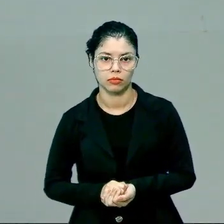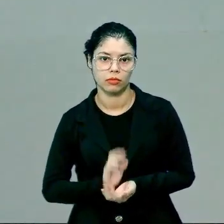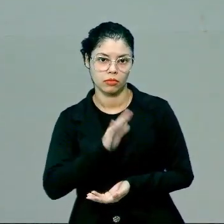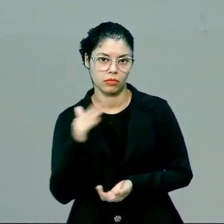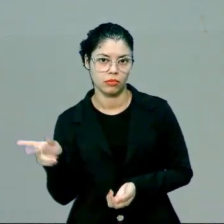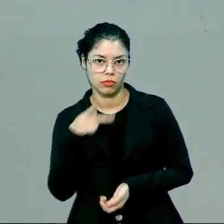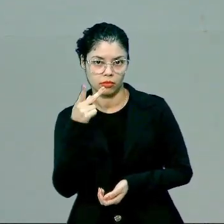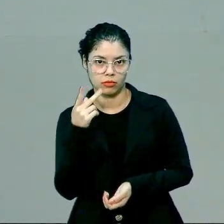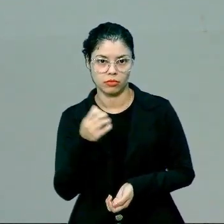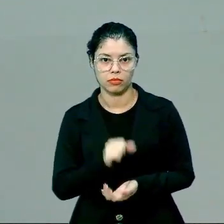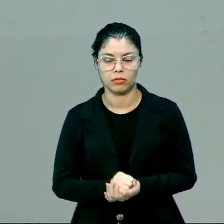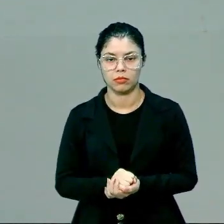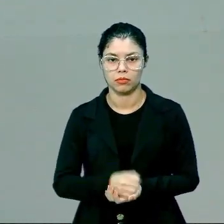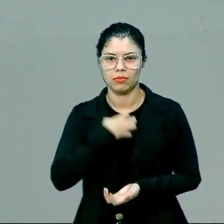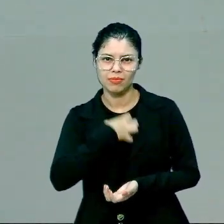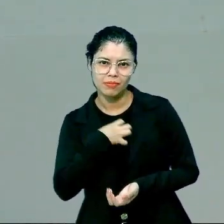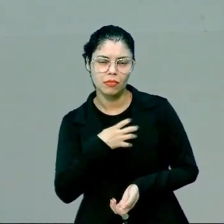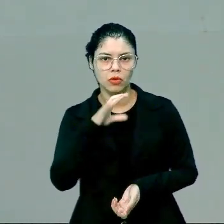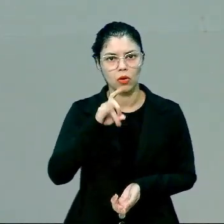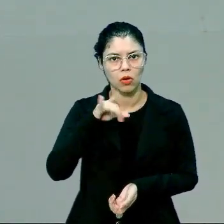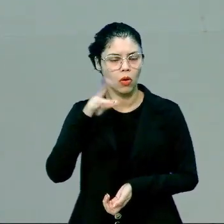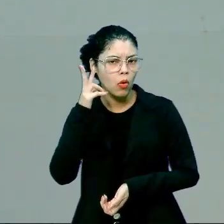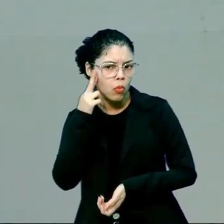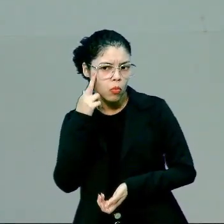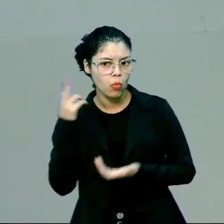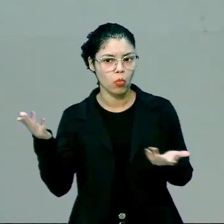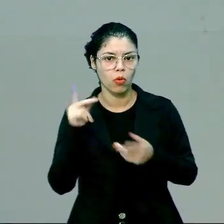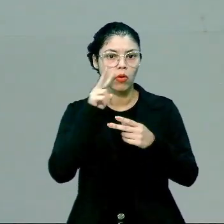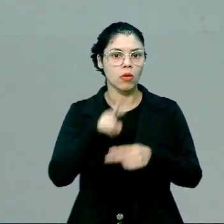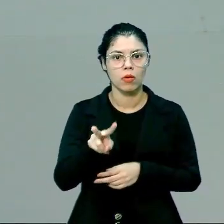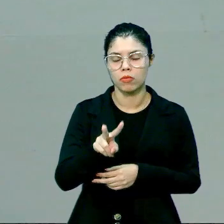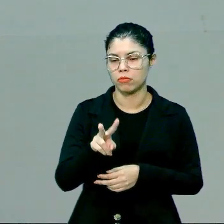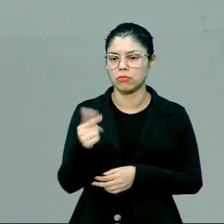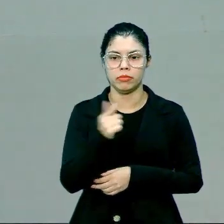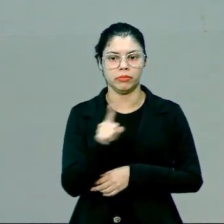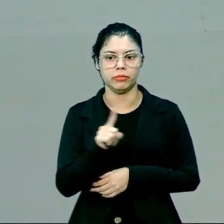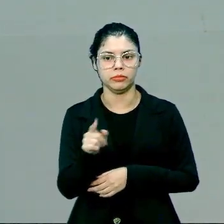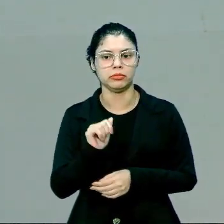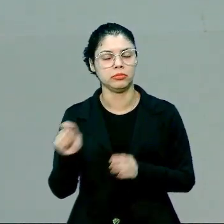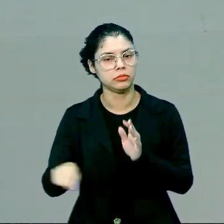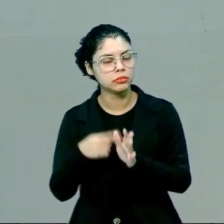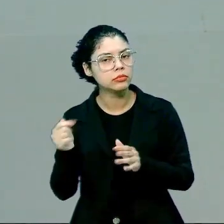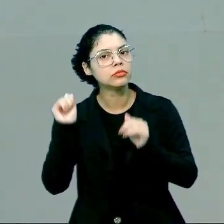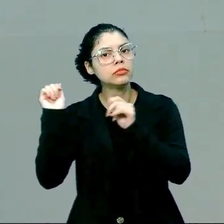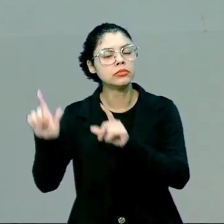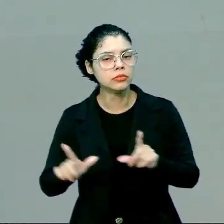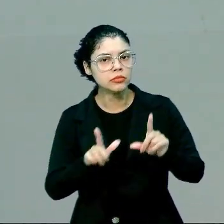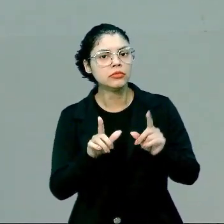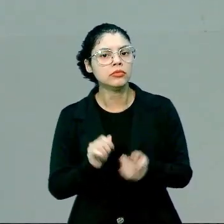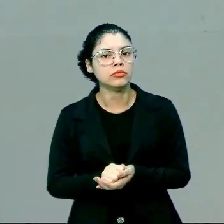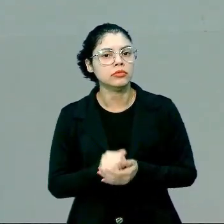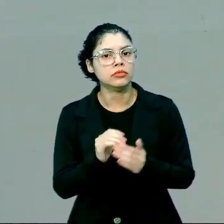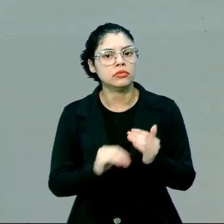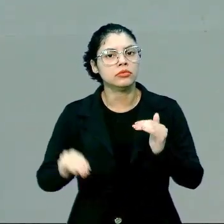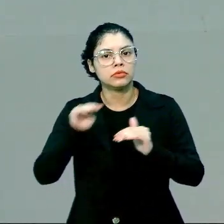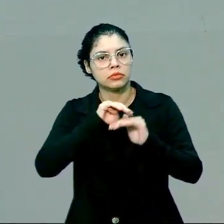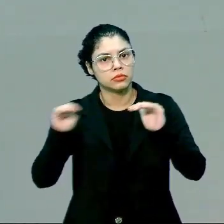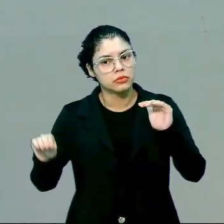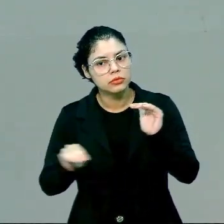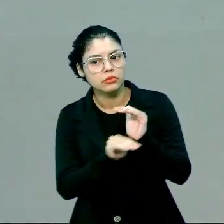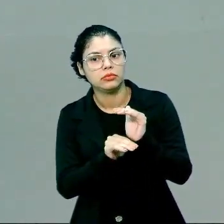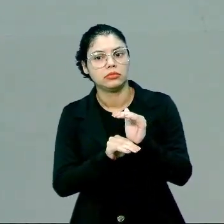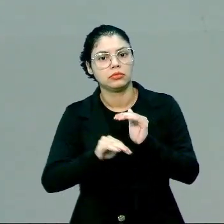aí, quando eu digo assim, senso comum, professor, eu não vi lá na primeira tela esse argumento de senso comum. Eu coloquei ele como um subtópico aqui dentro